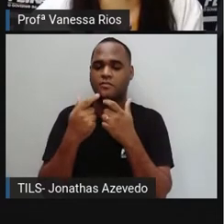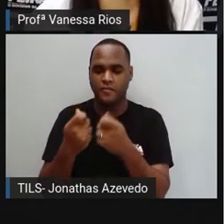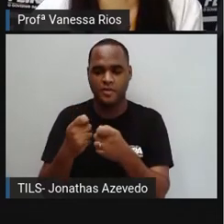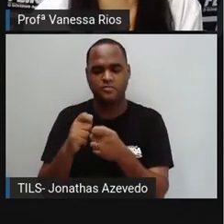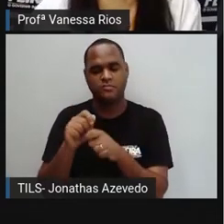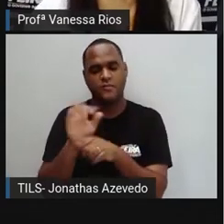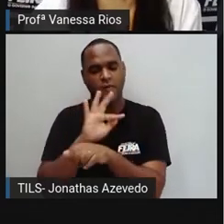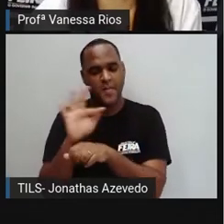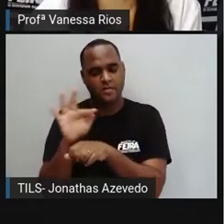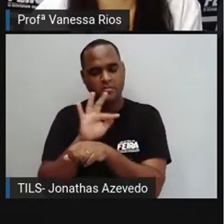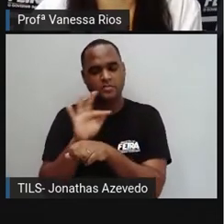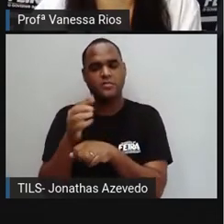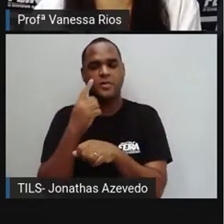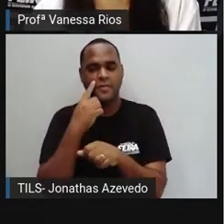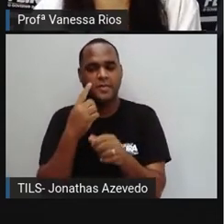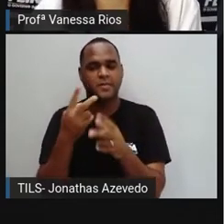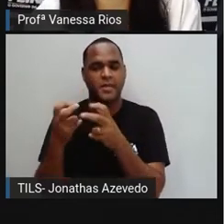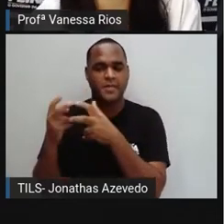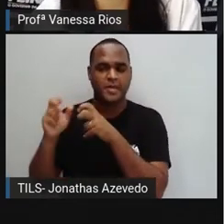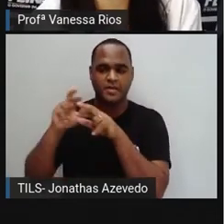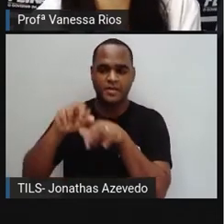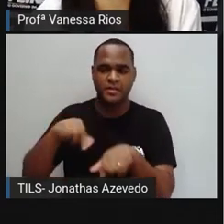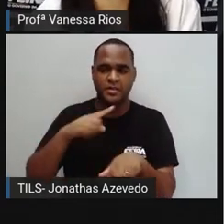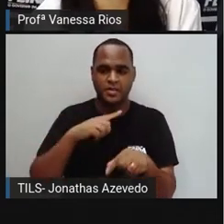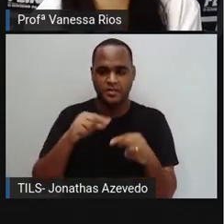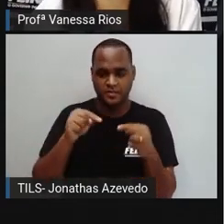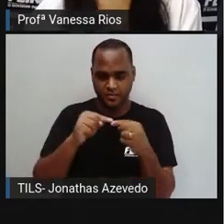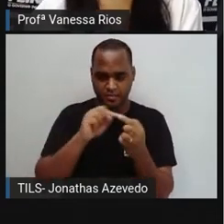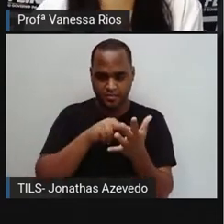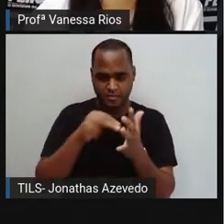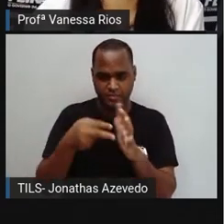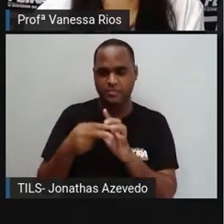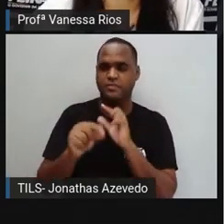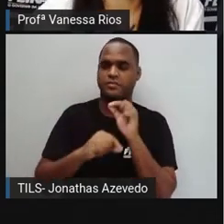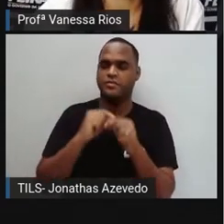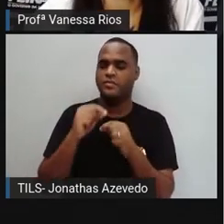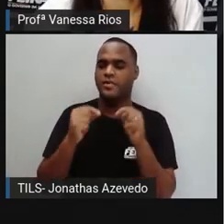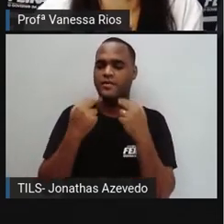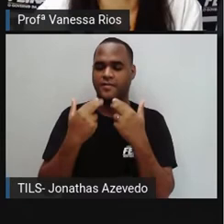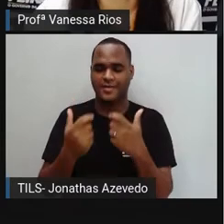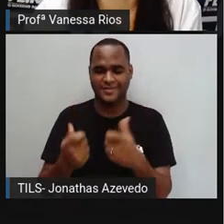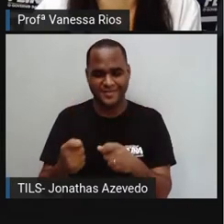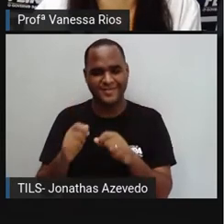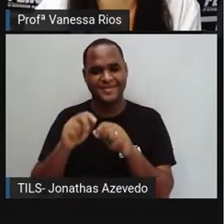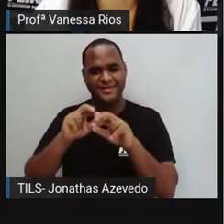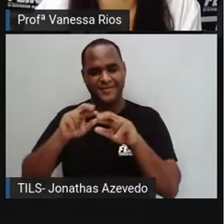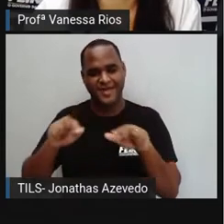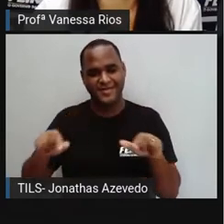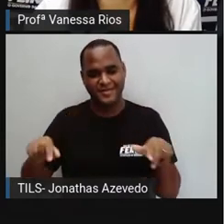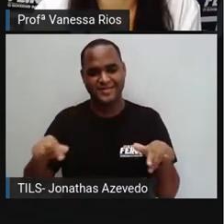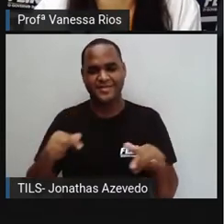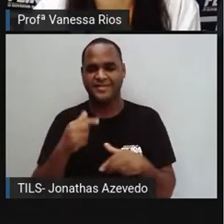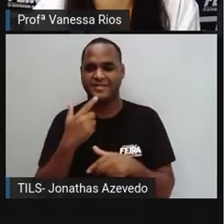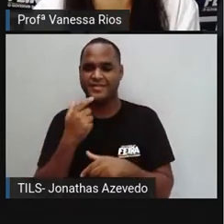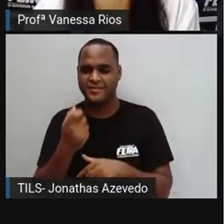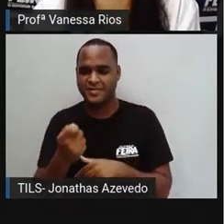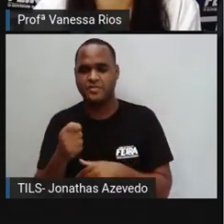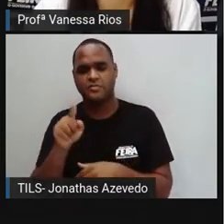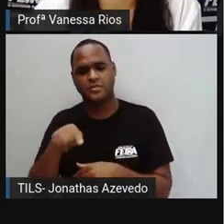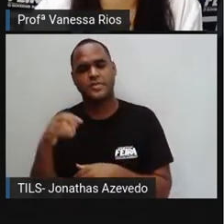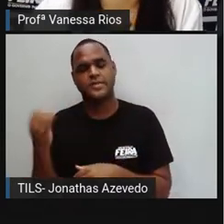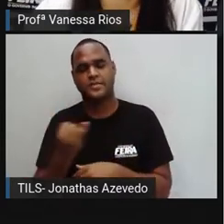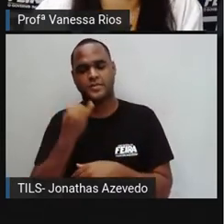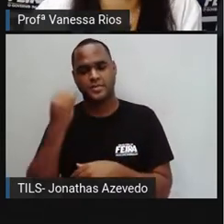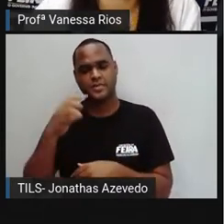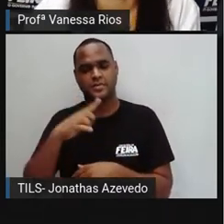E percebendo nessas definições em relação às variações linguísticas, a gente entende a necessidade em